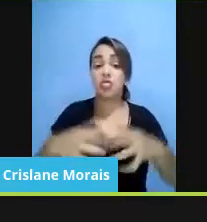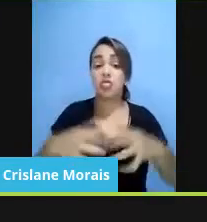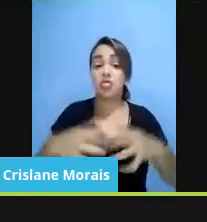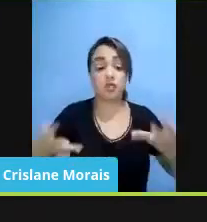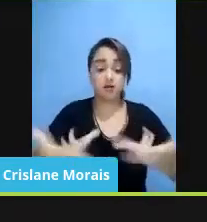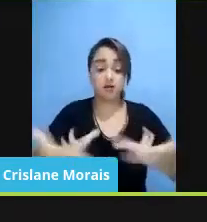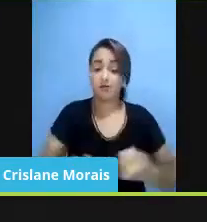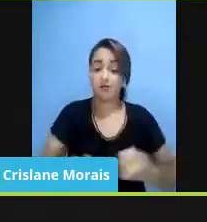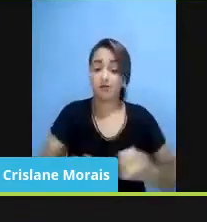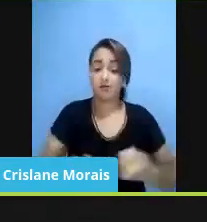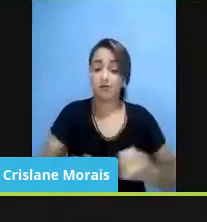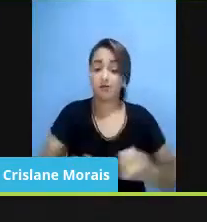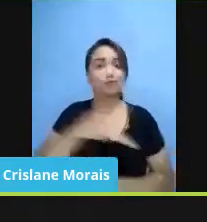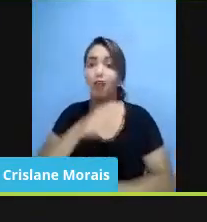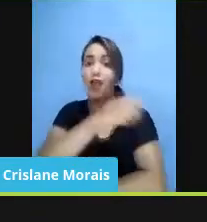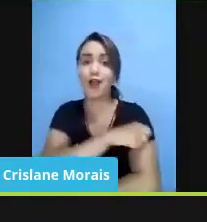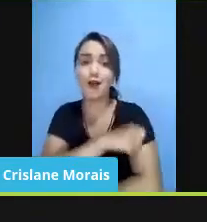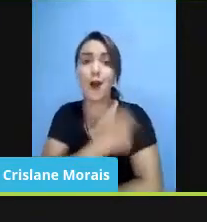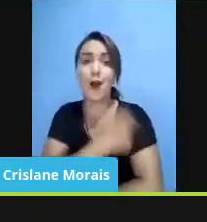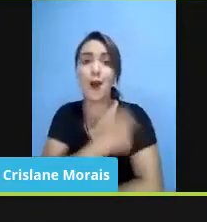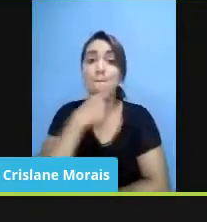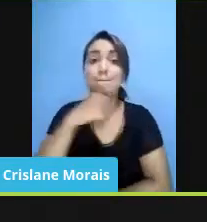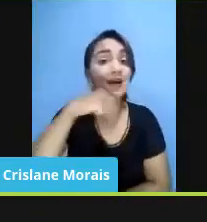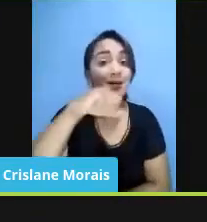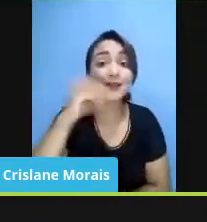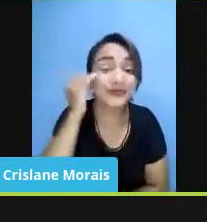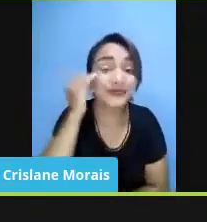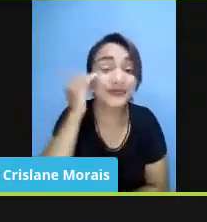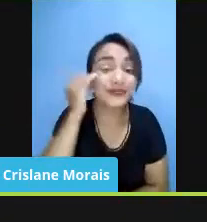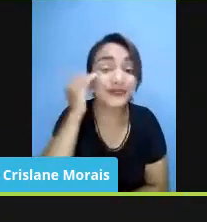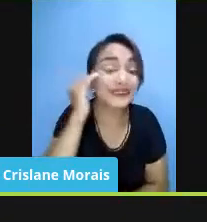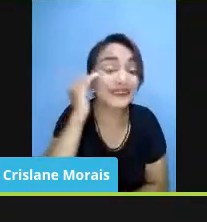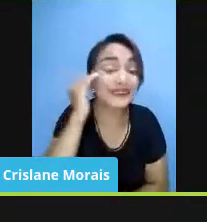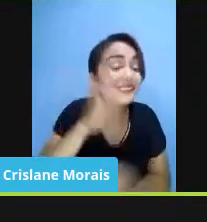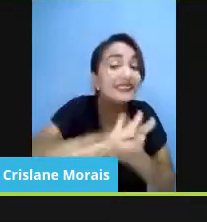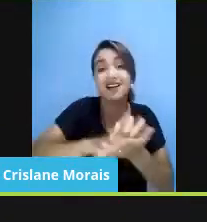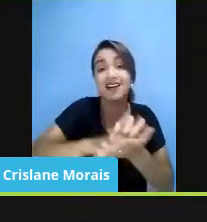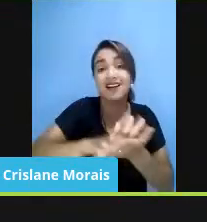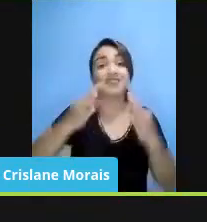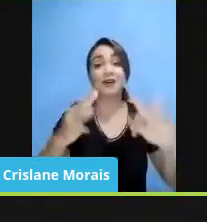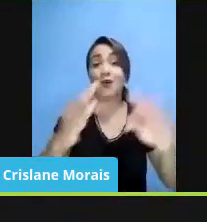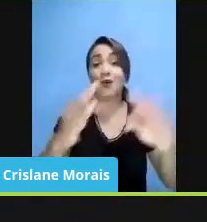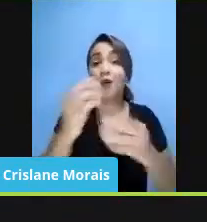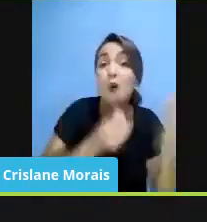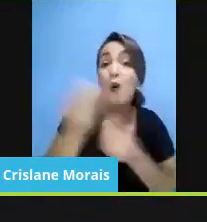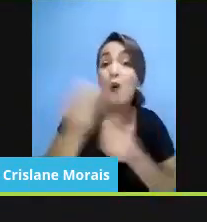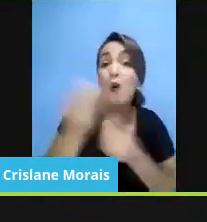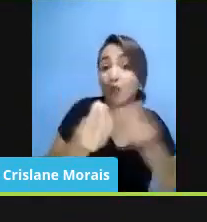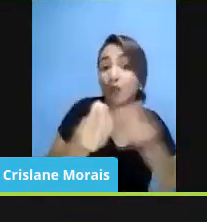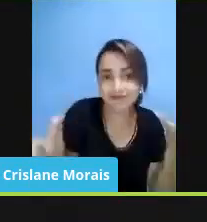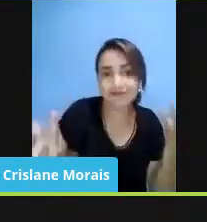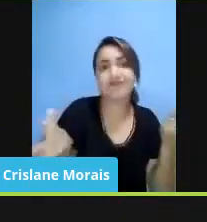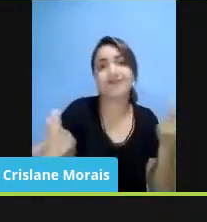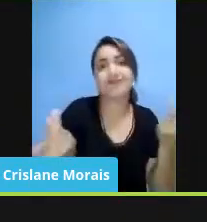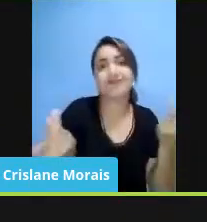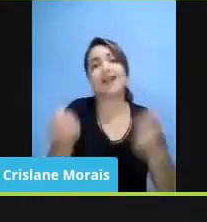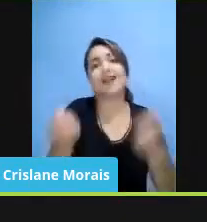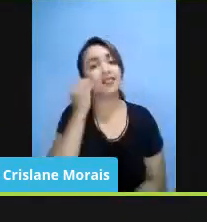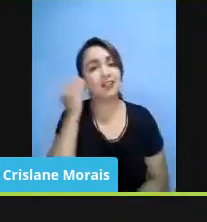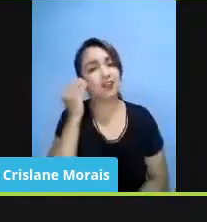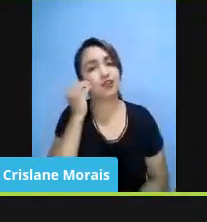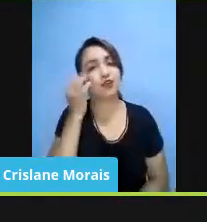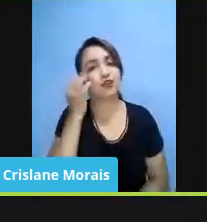capacitação de pais. É um arremedo, isso não é nada, né? É uma tentativa de, válida, eu acho,